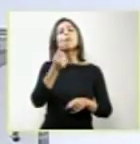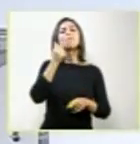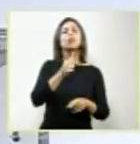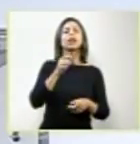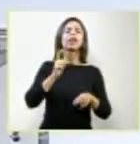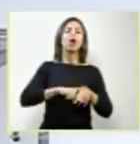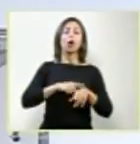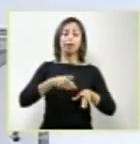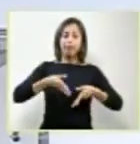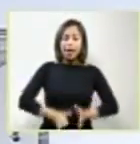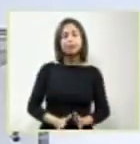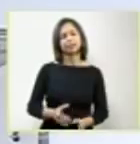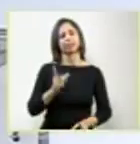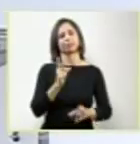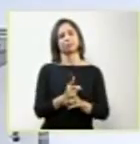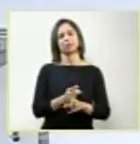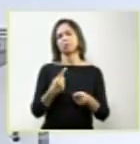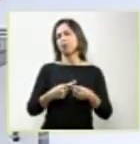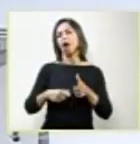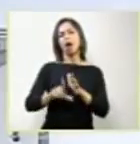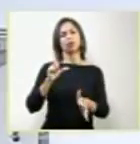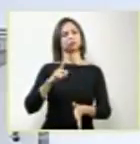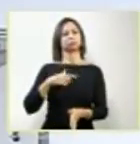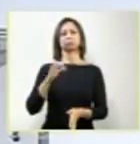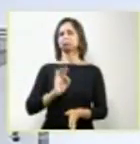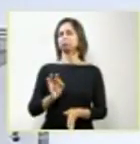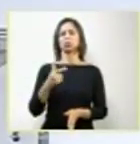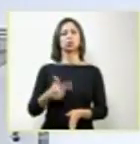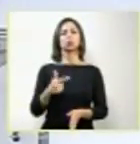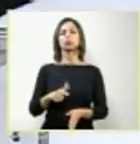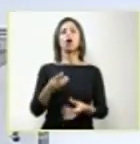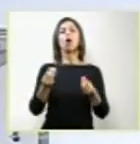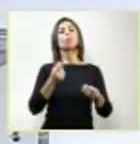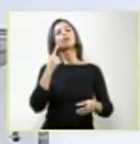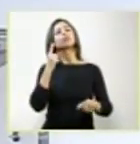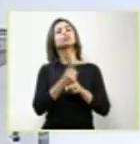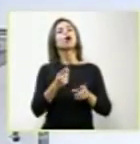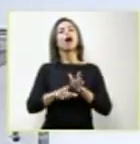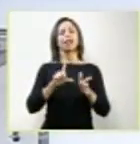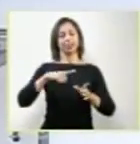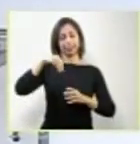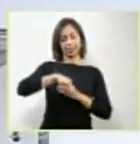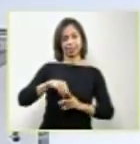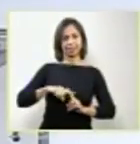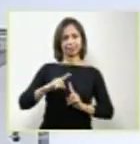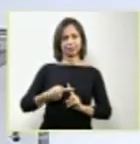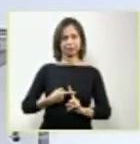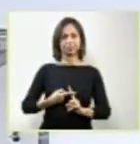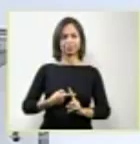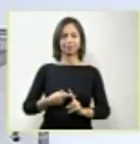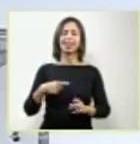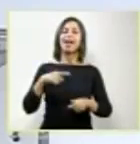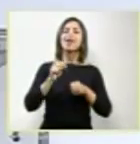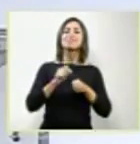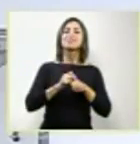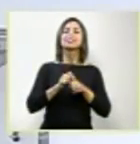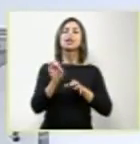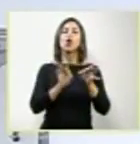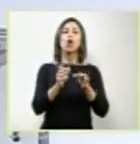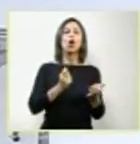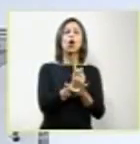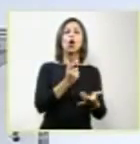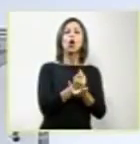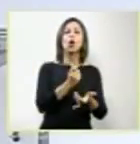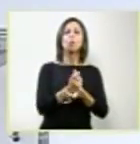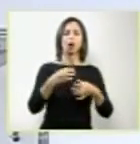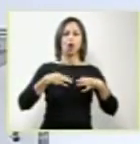nascimento. Não tínhamos ainda sequer a possibilidade. Fazíamos ainda as roupinhas azuis e rosas por